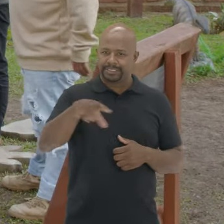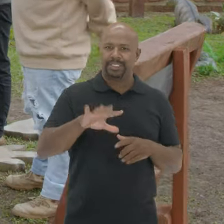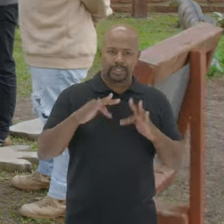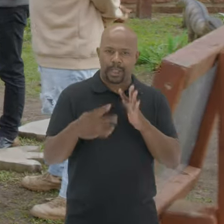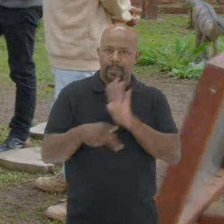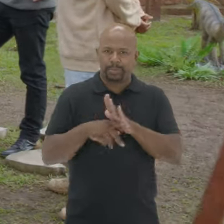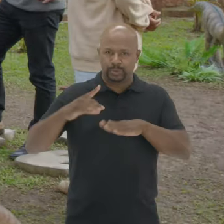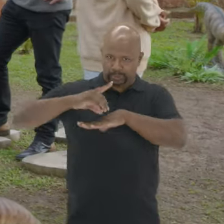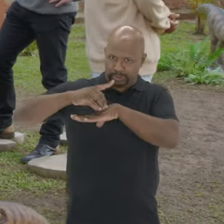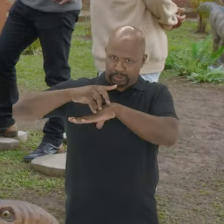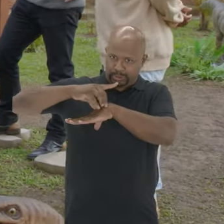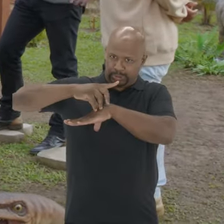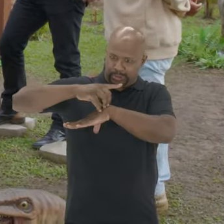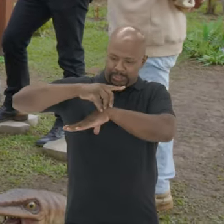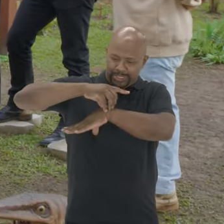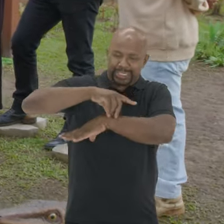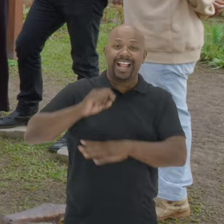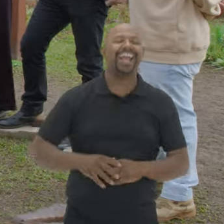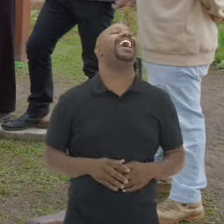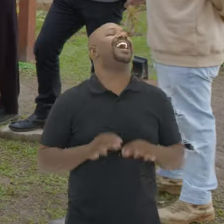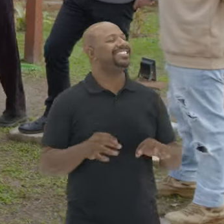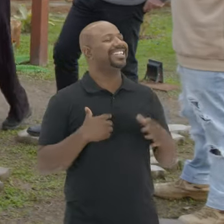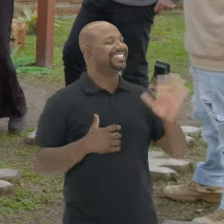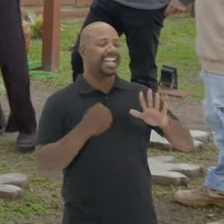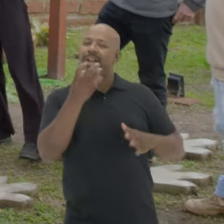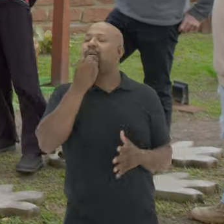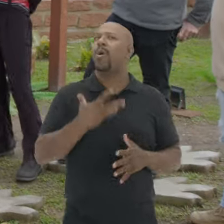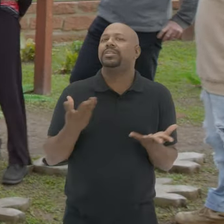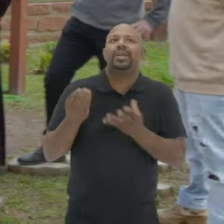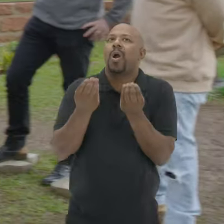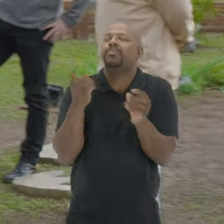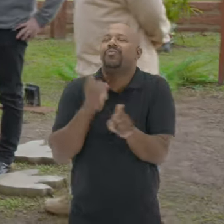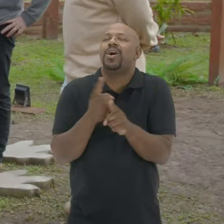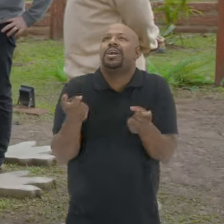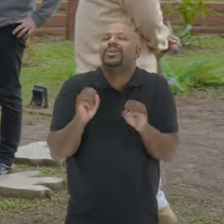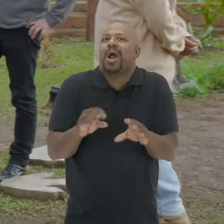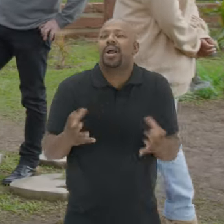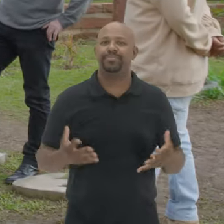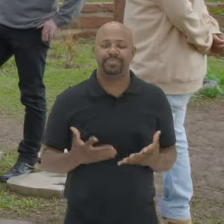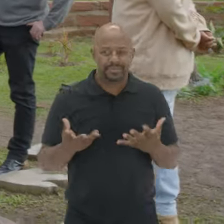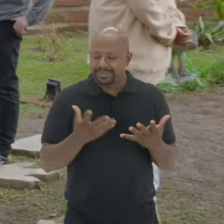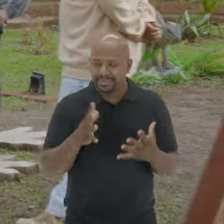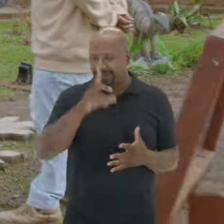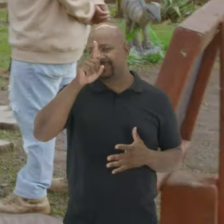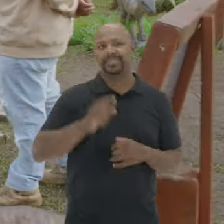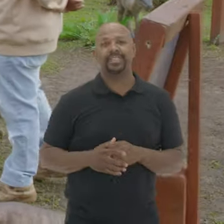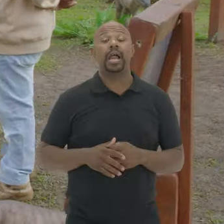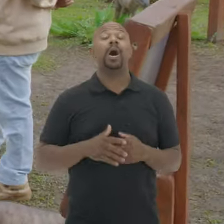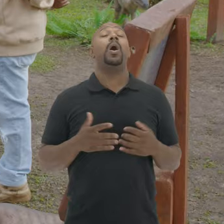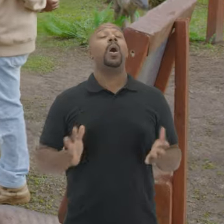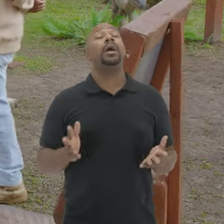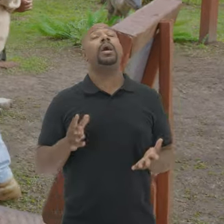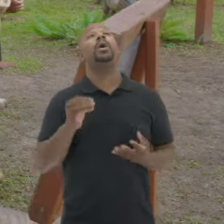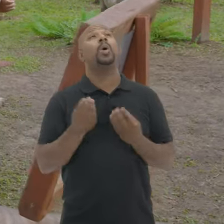Dos dinos? mesmo Dos dinos? Dinos, é Isso aí E aí, nos conta essa história Como foi esse encontro?